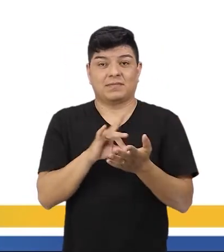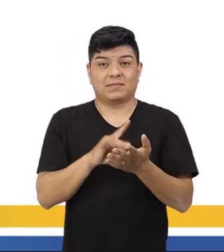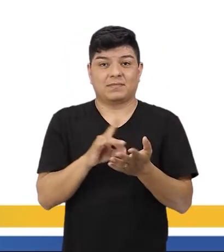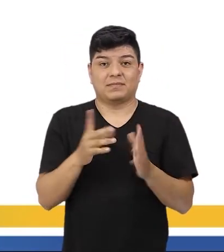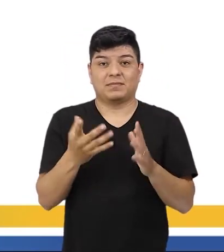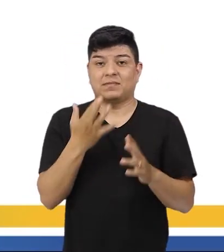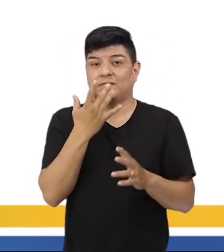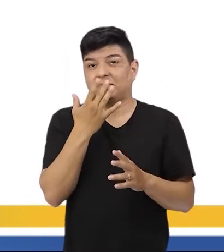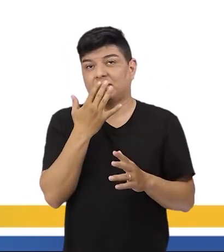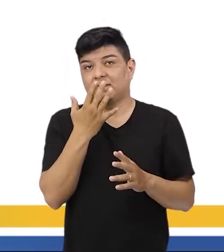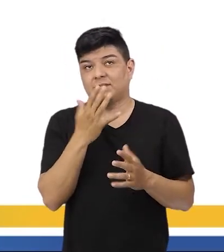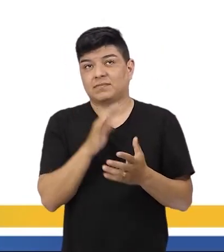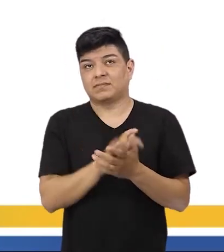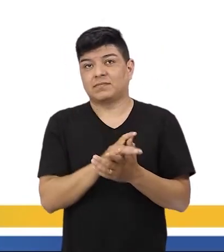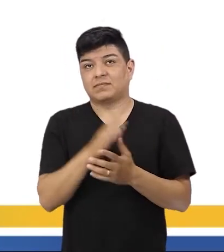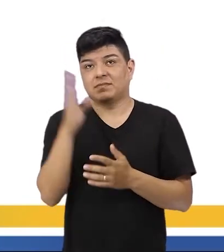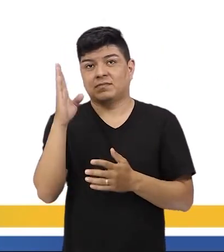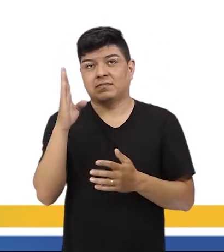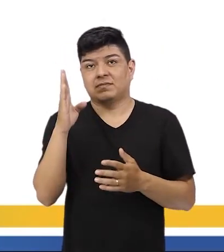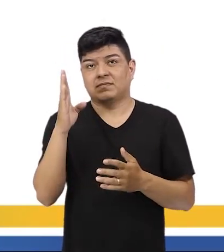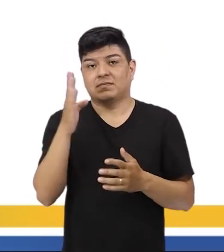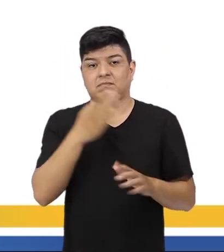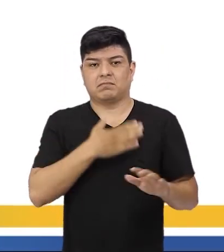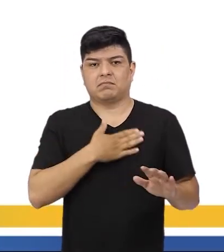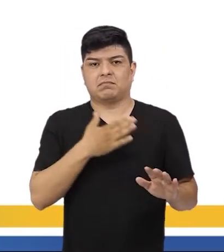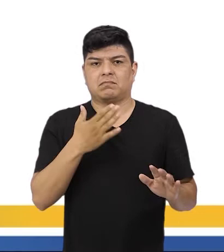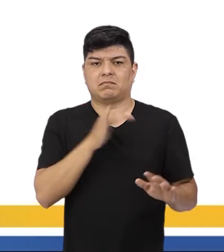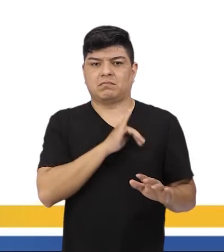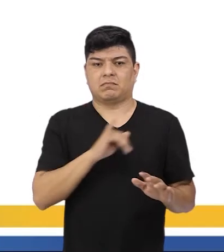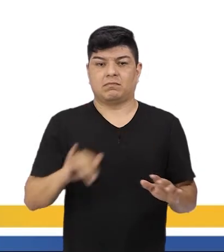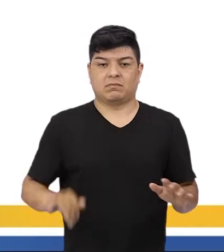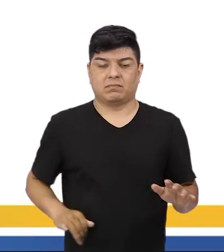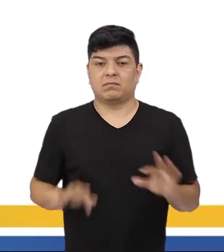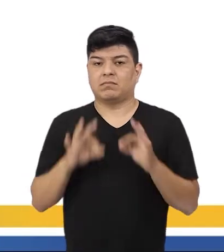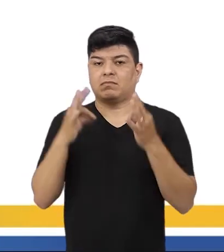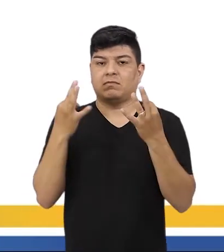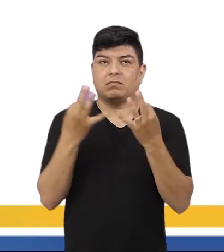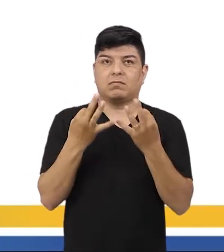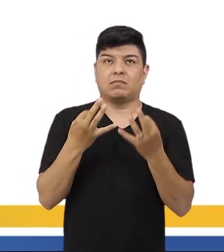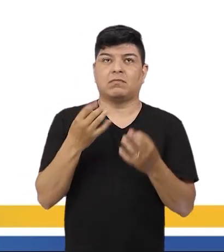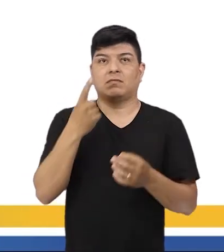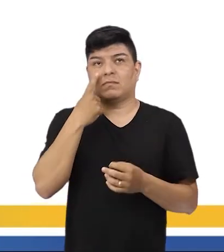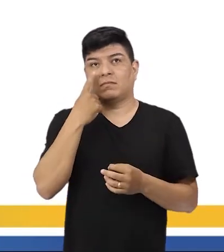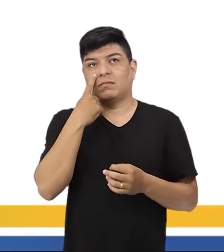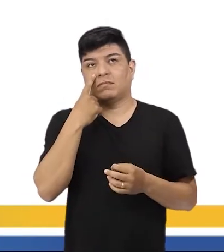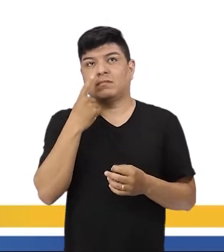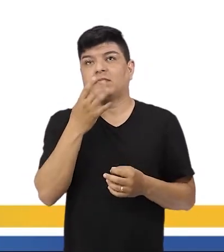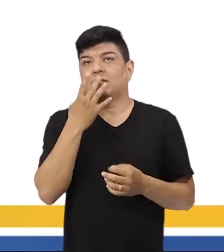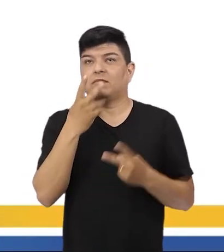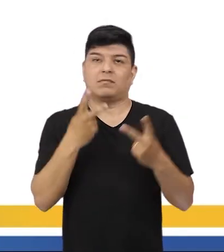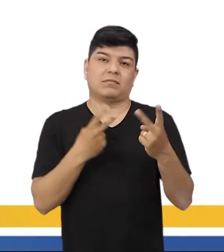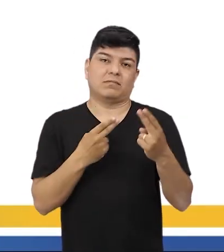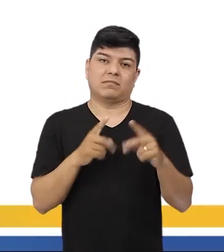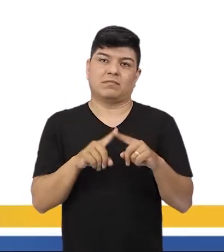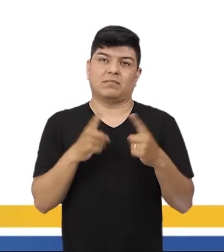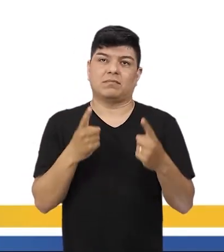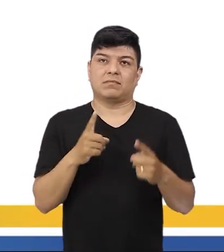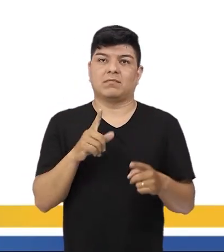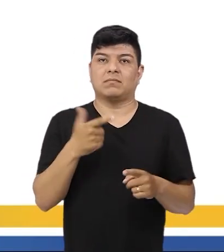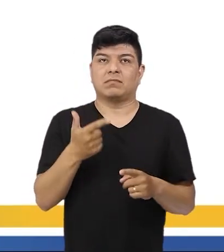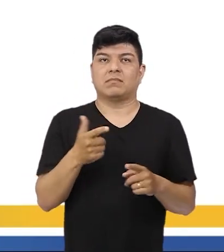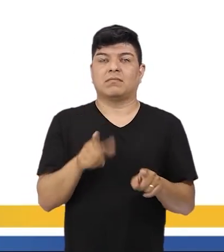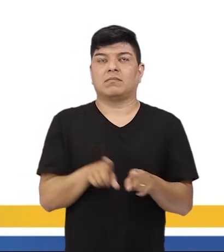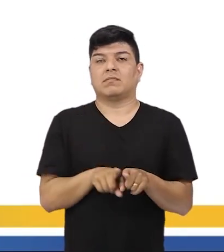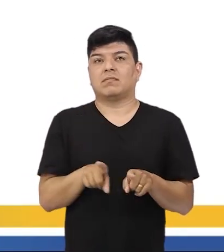cores, assim, do brasão imperial, de famílias imperiais, né? Se vocês verem aí, a gente tem a mesma cor, né? Claro, depois isso